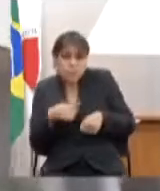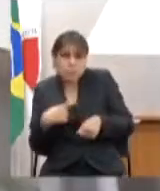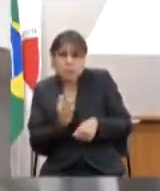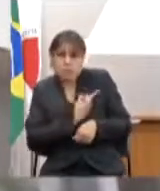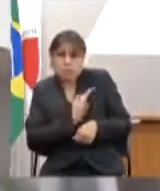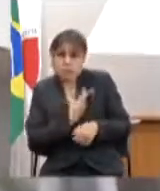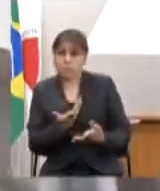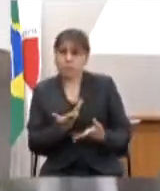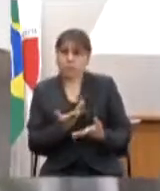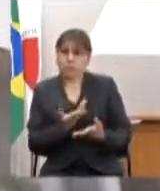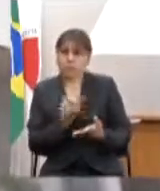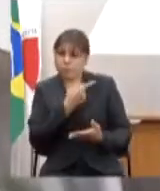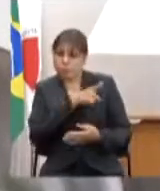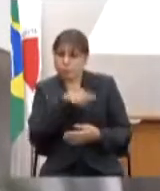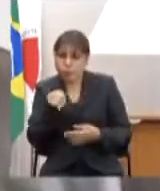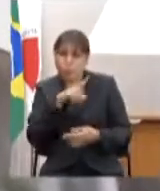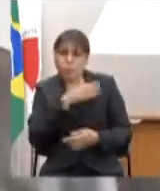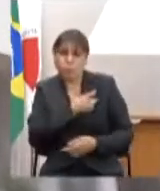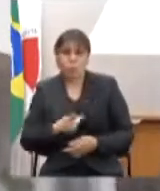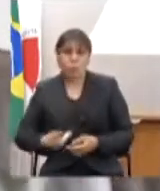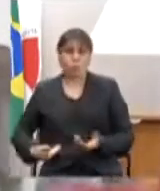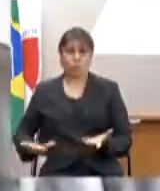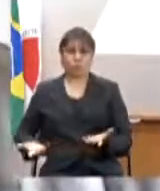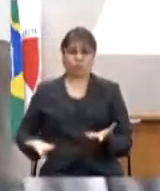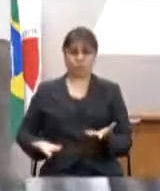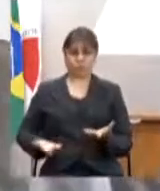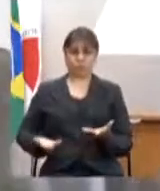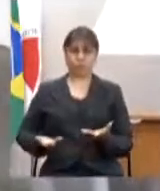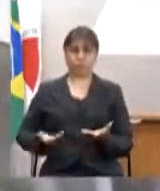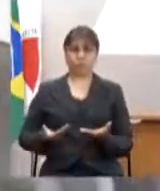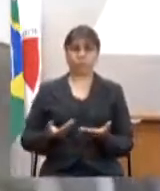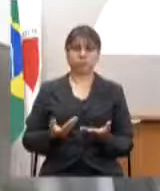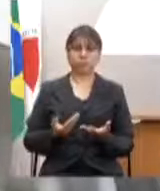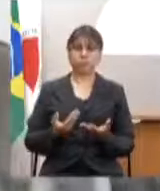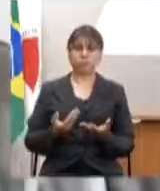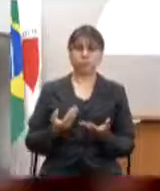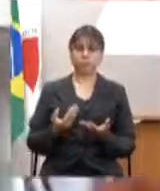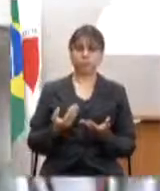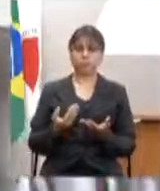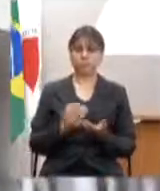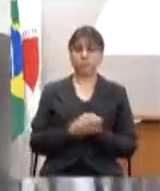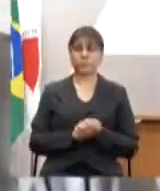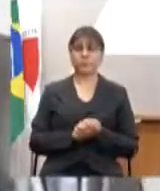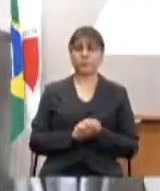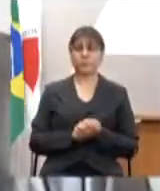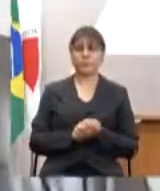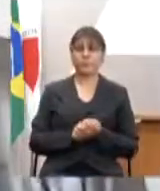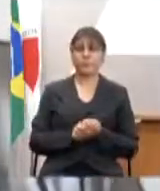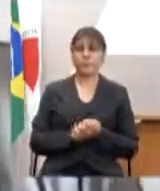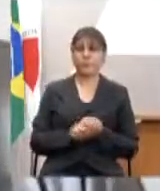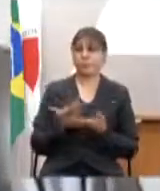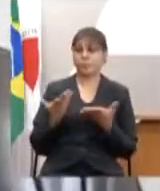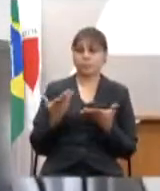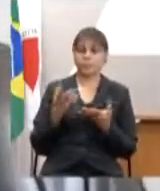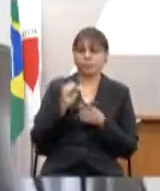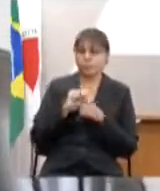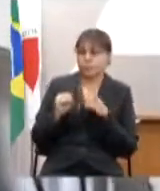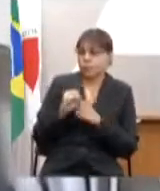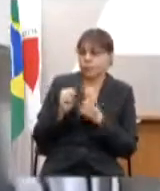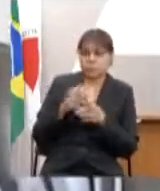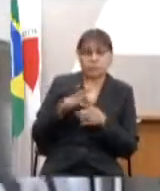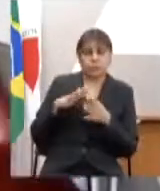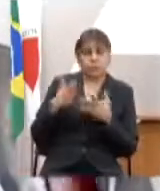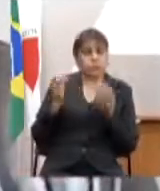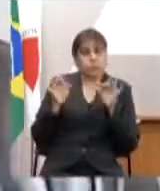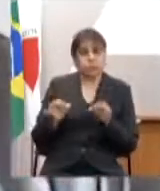governo que só visa lucros em bem próprio mas não para a sociedade civil a gente vê às vezes